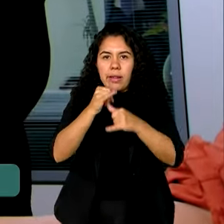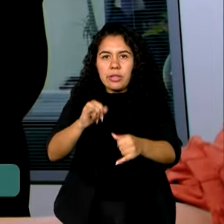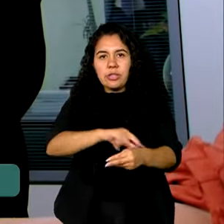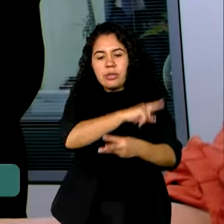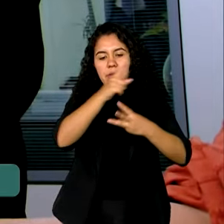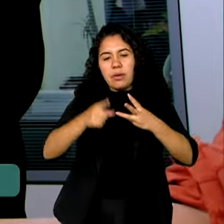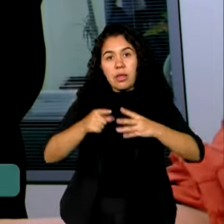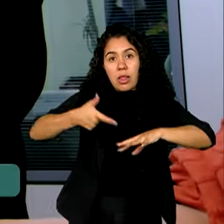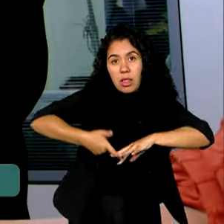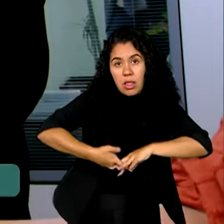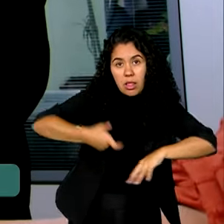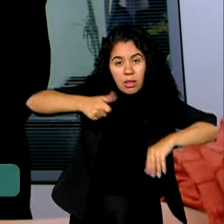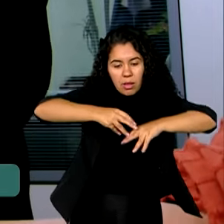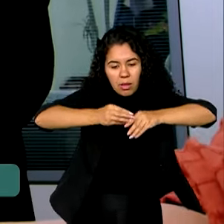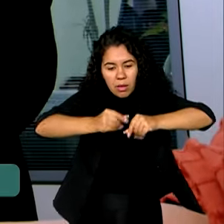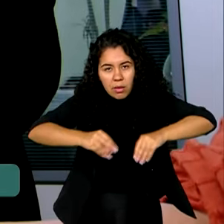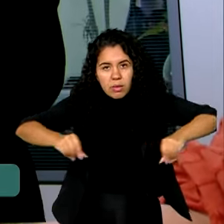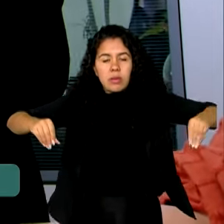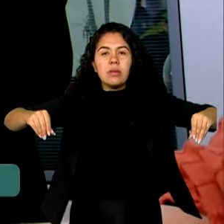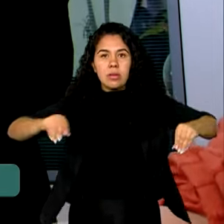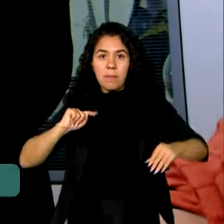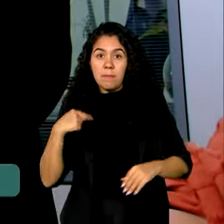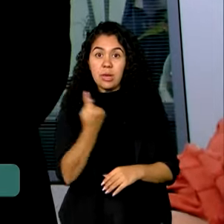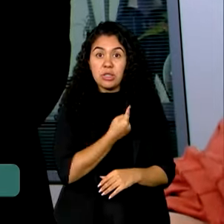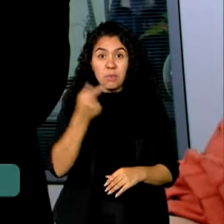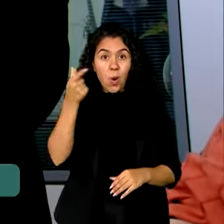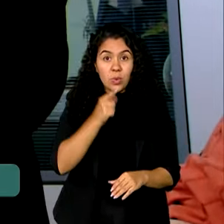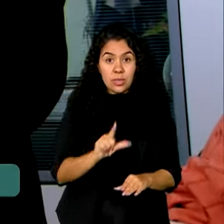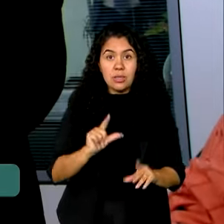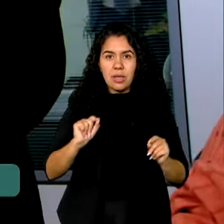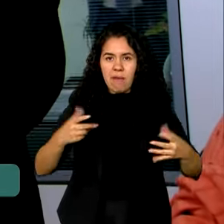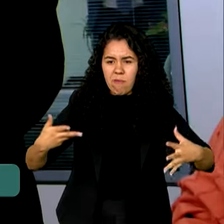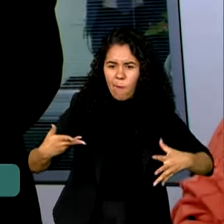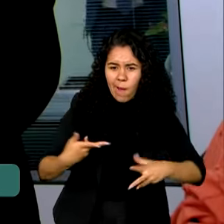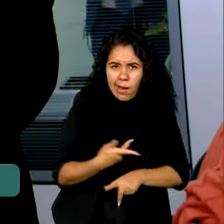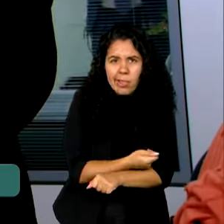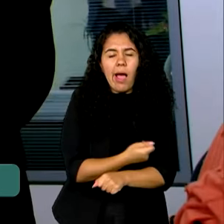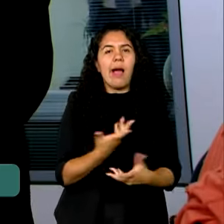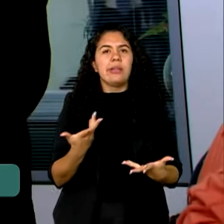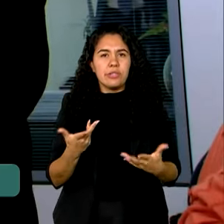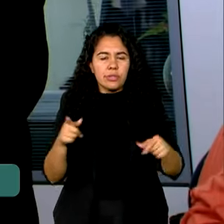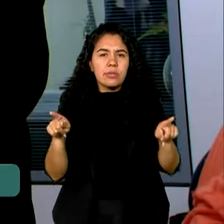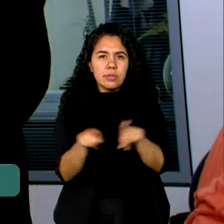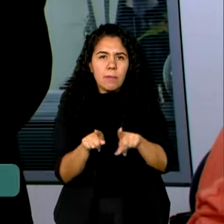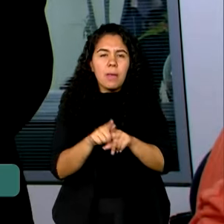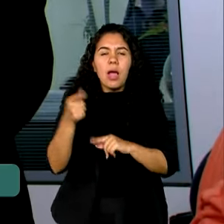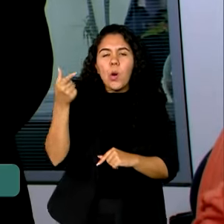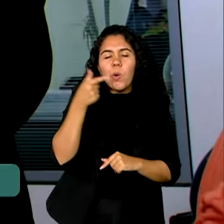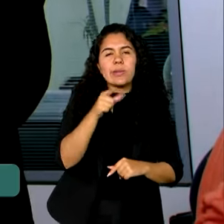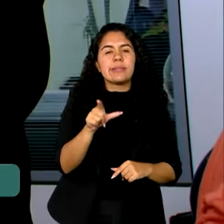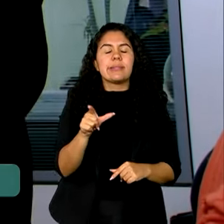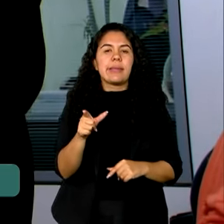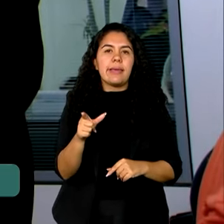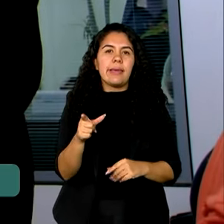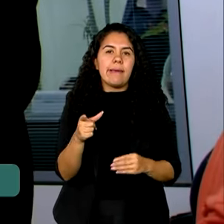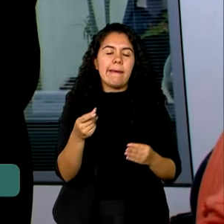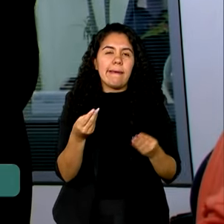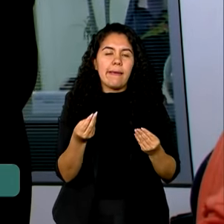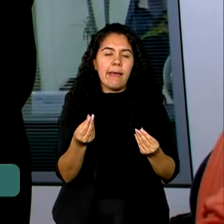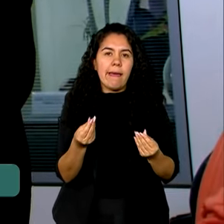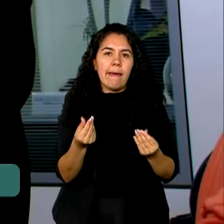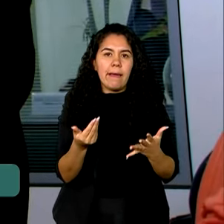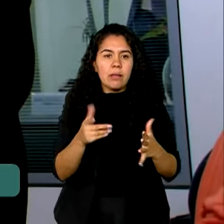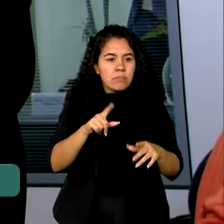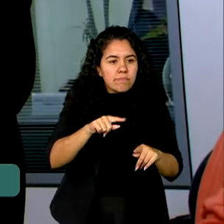E para nós poder dar um salto de qualidade, de eficiência, você conciliar aquilo que